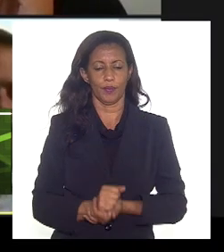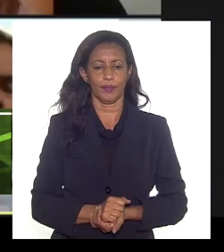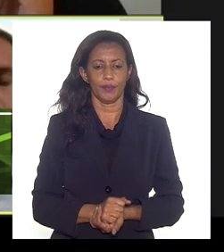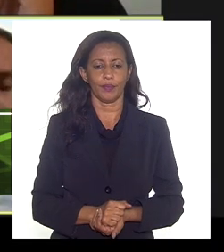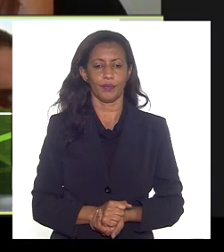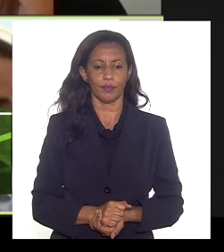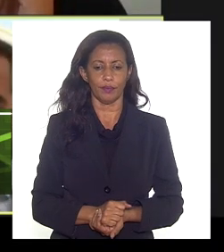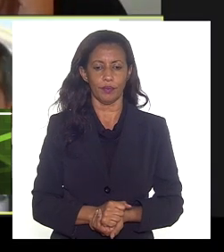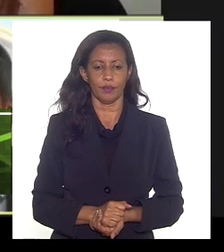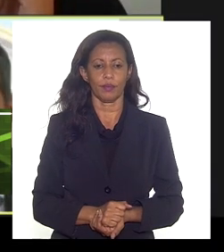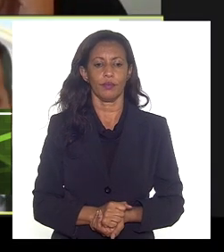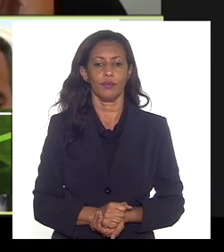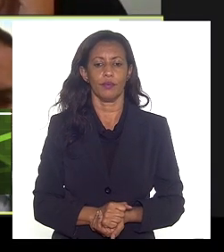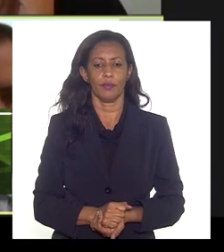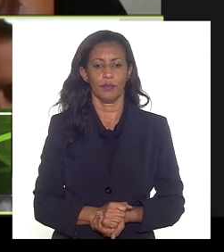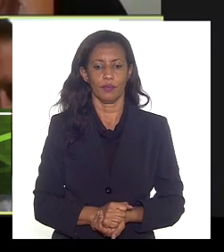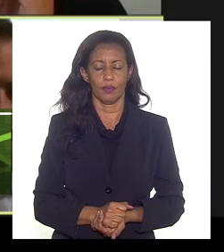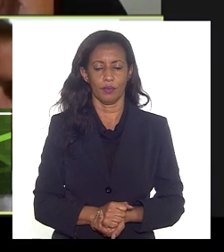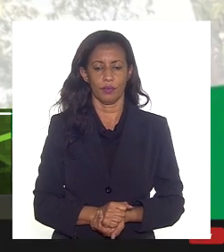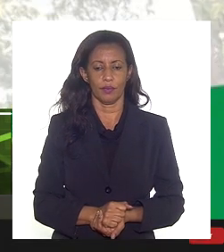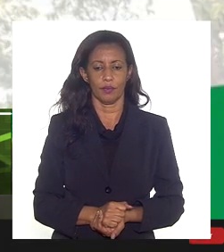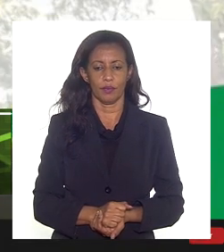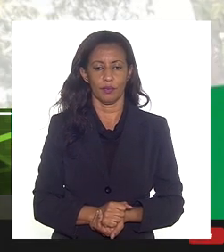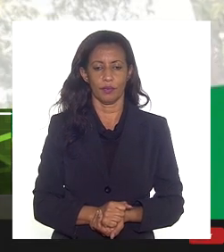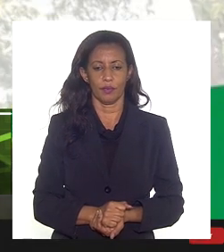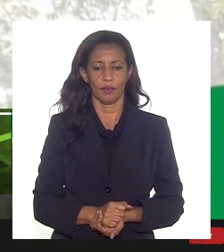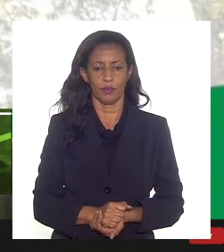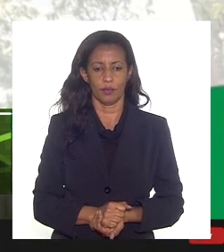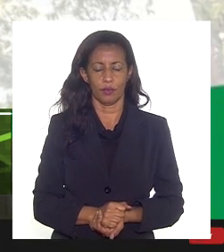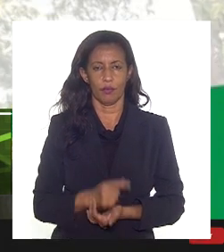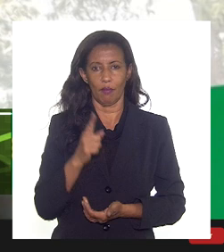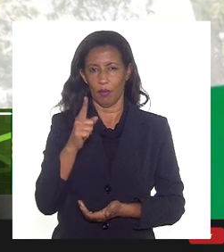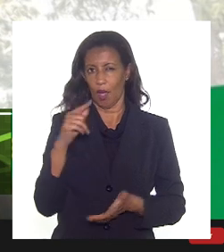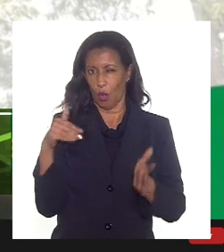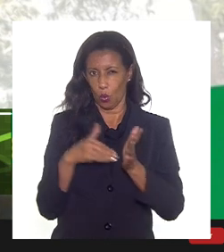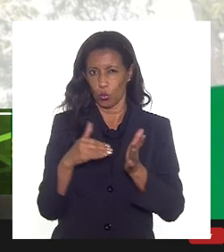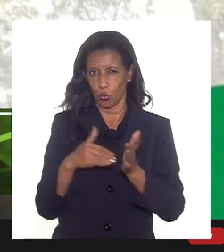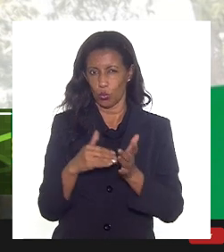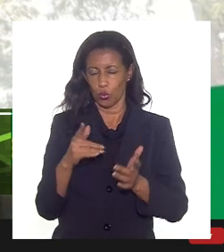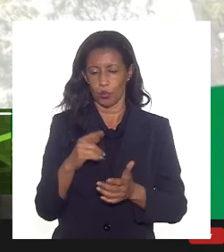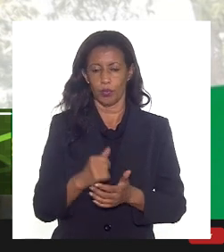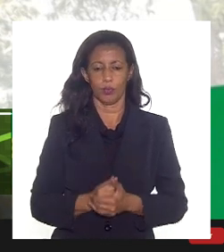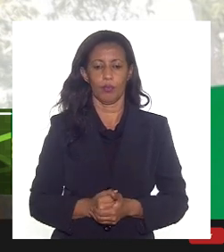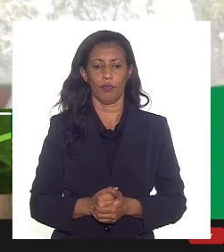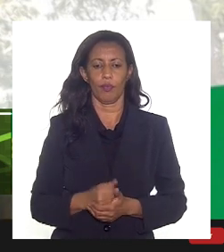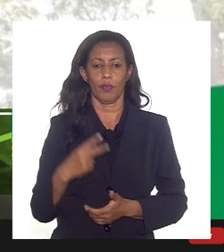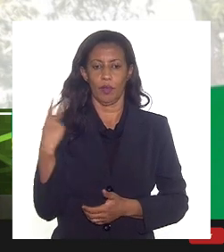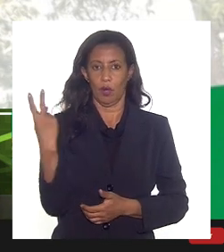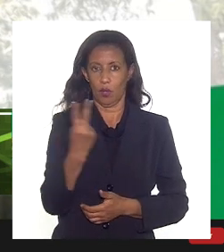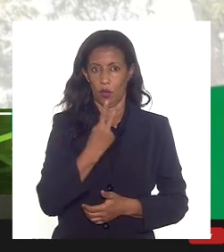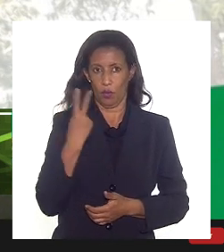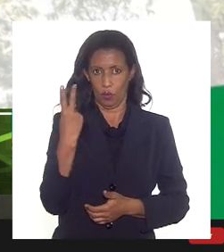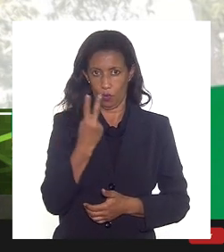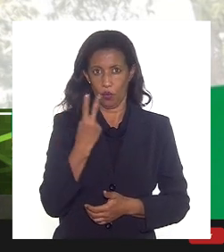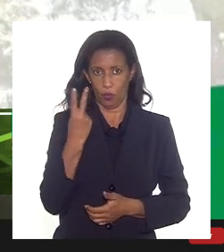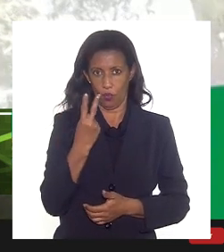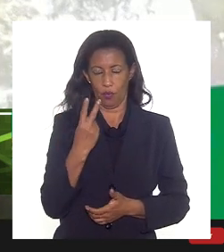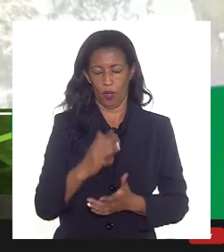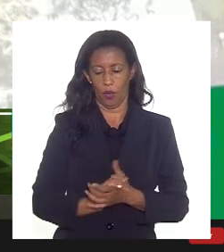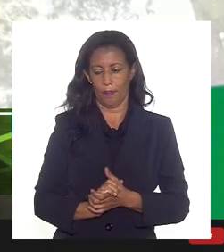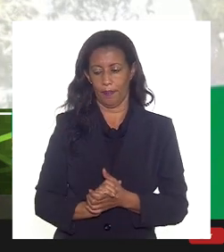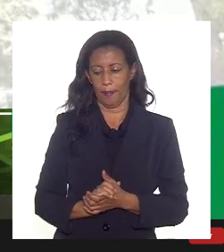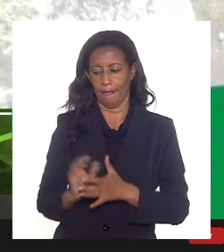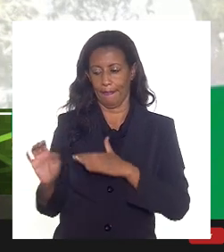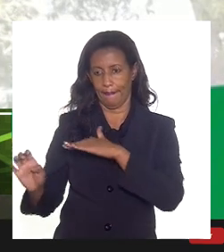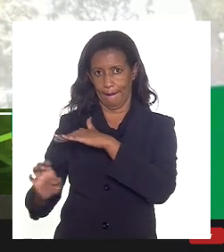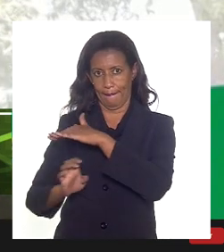Joia Alex obrigado com relação a essa última o valor auferido pela empresa em